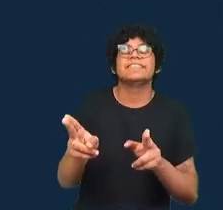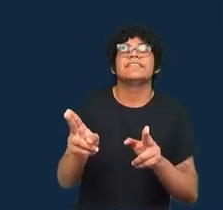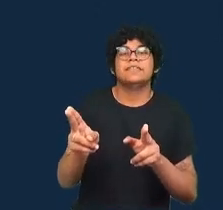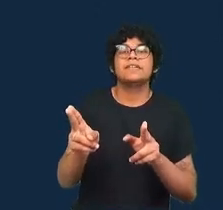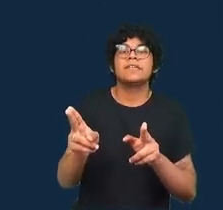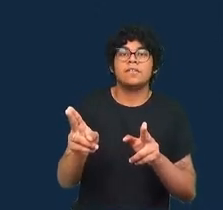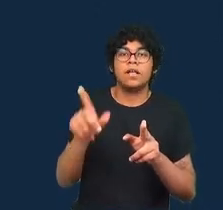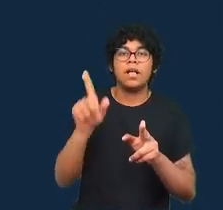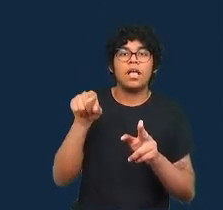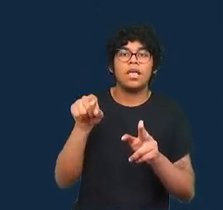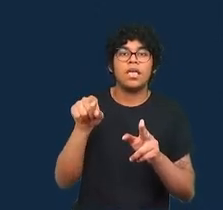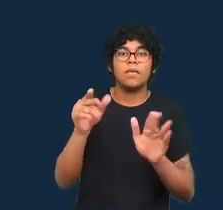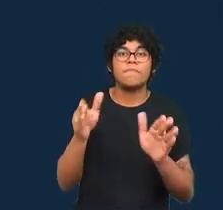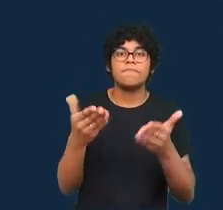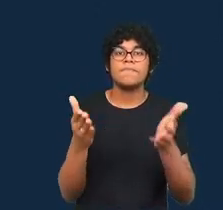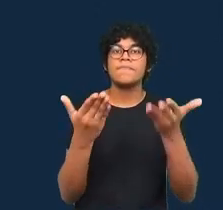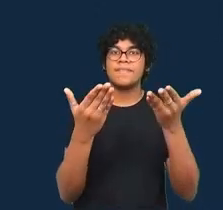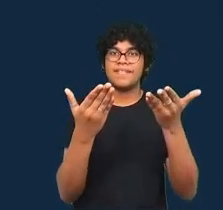o trabalho